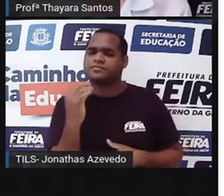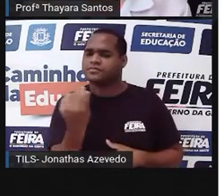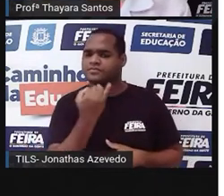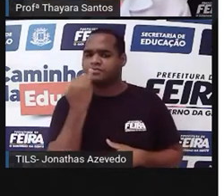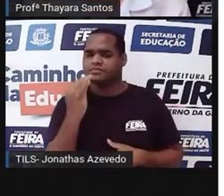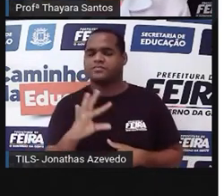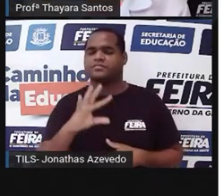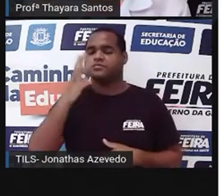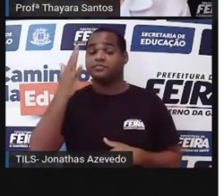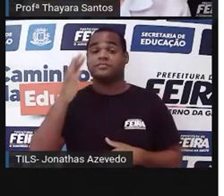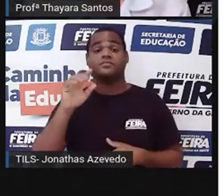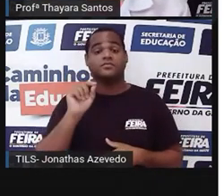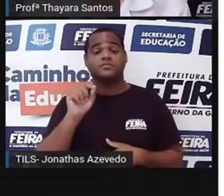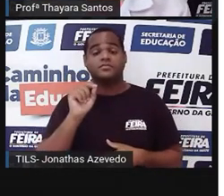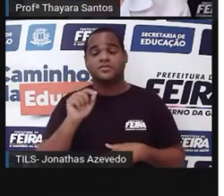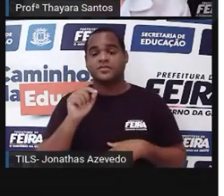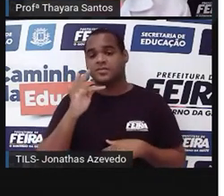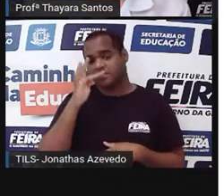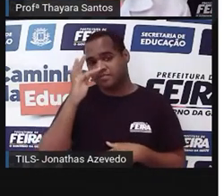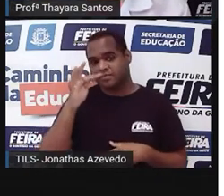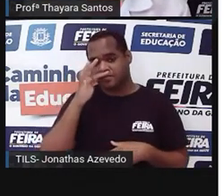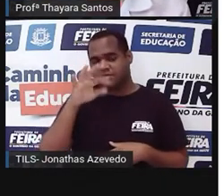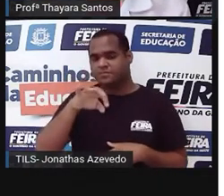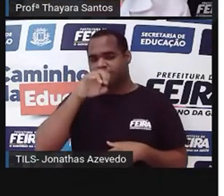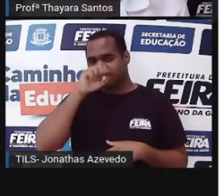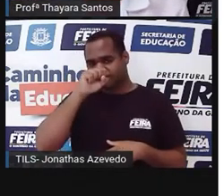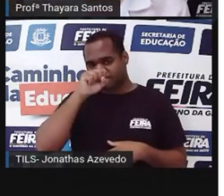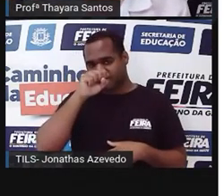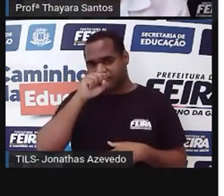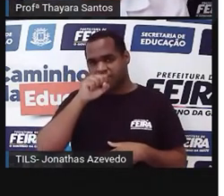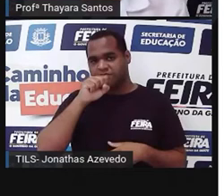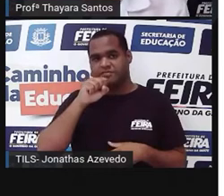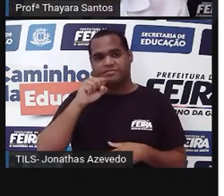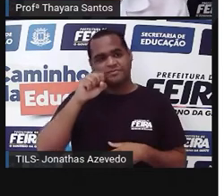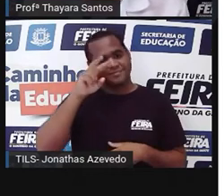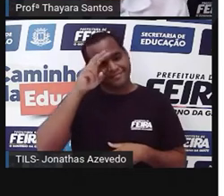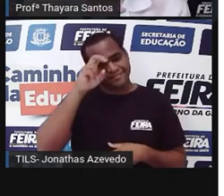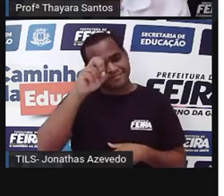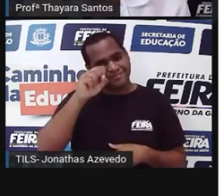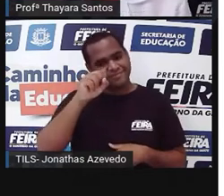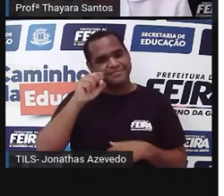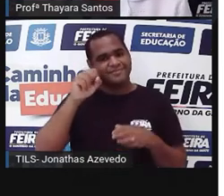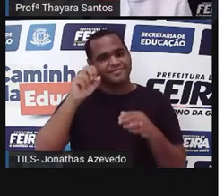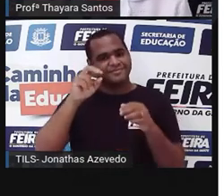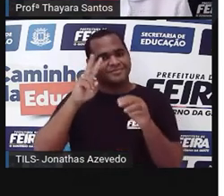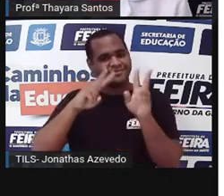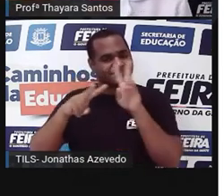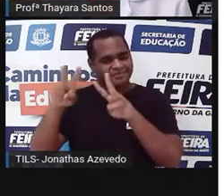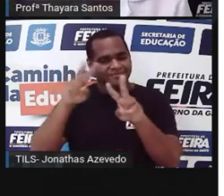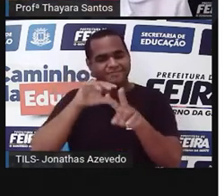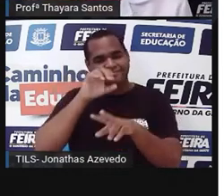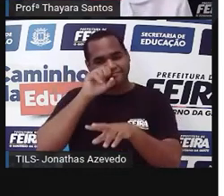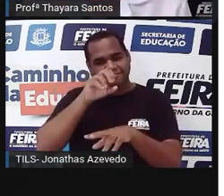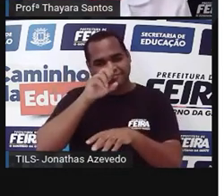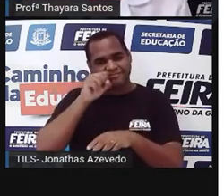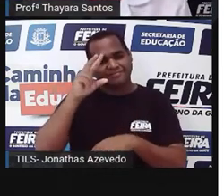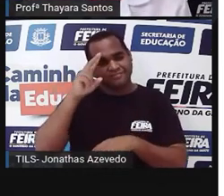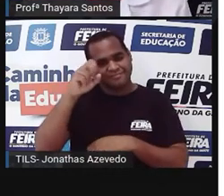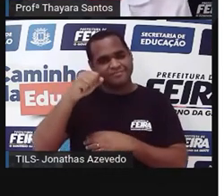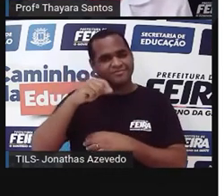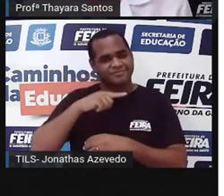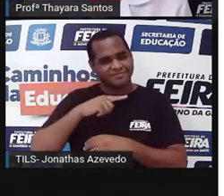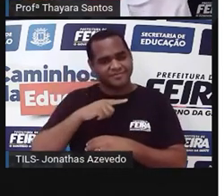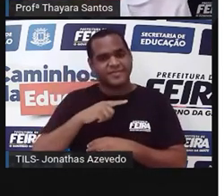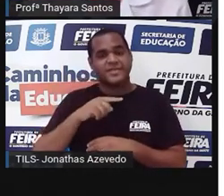Esse néctar que a flor produz, ele tem um cheiro muito característico, que é muito atrativo pra esses agentes polinizadores. Então ele vai lá atrás